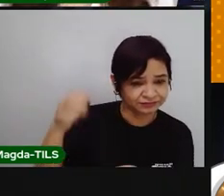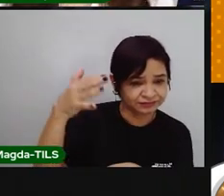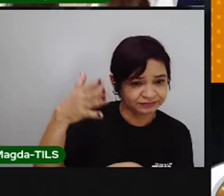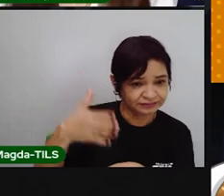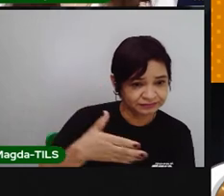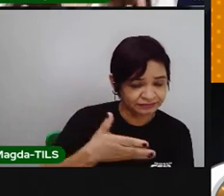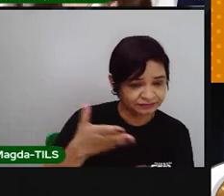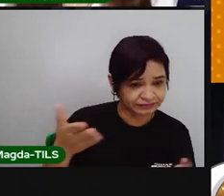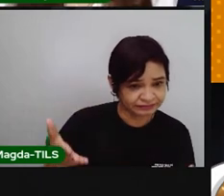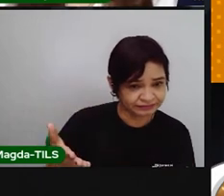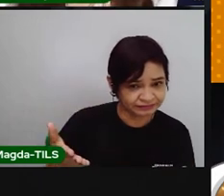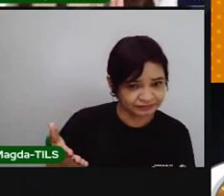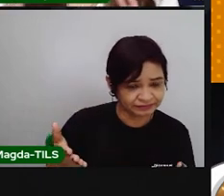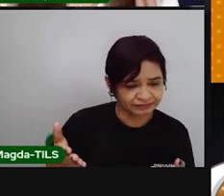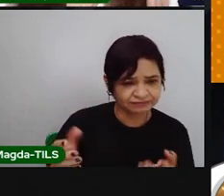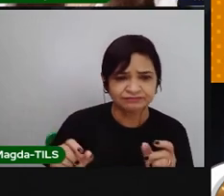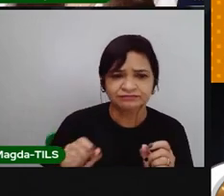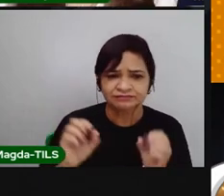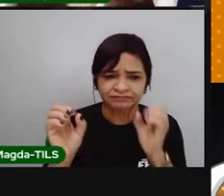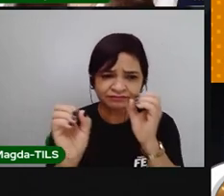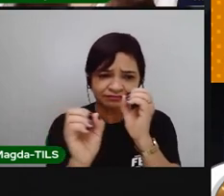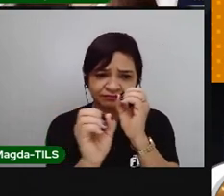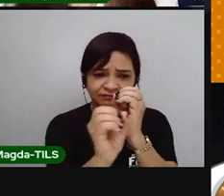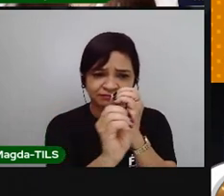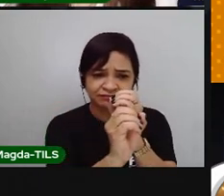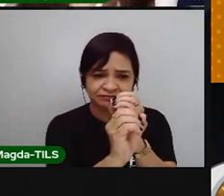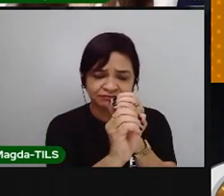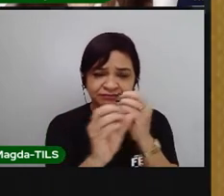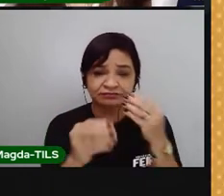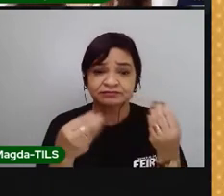vocês que os eclipses podem ser de dois tipos.